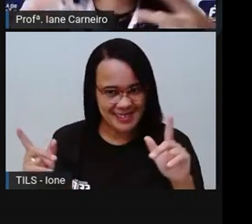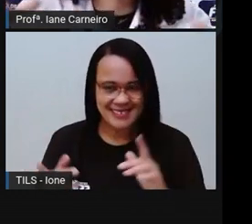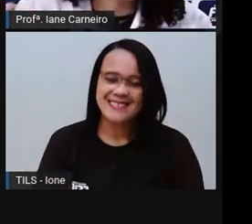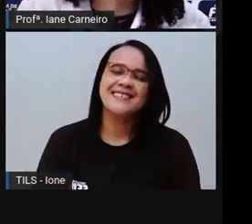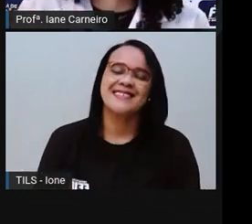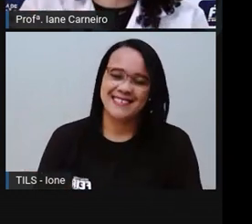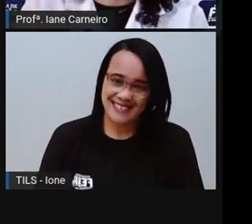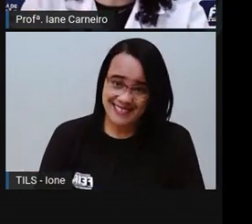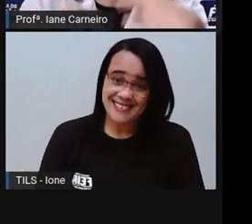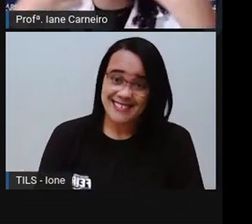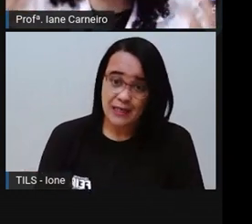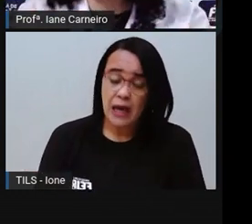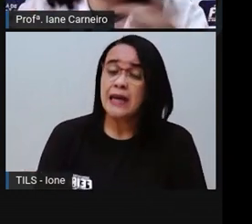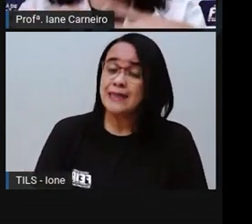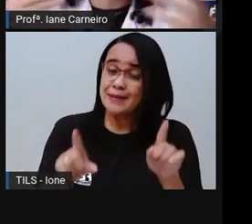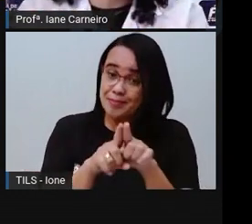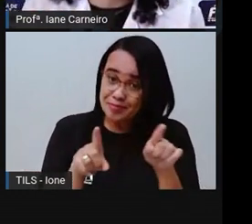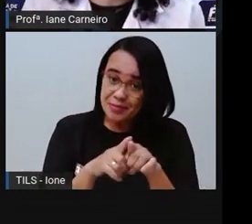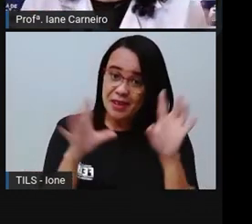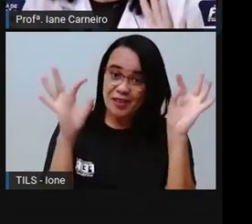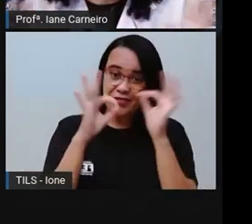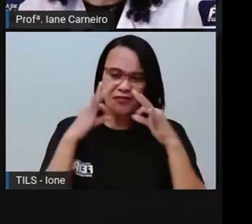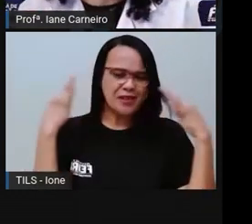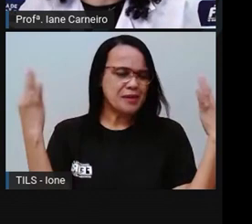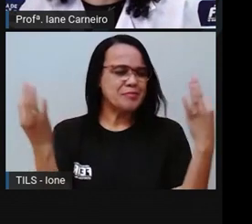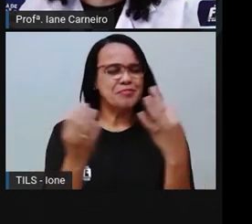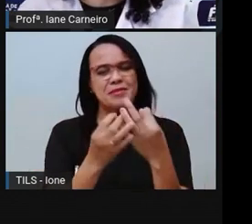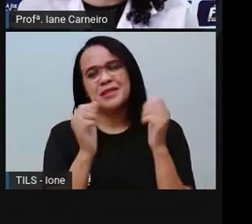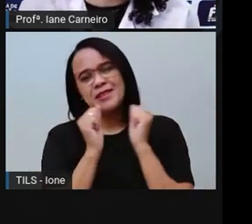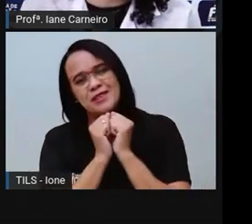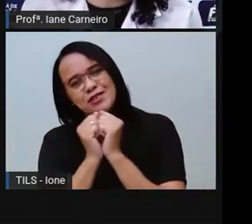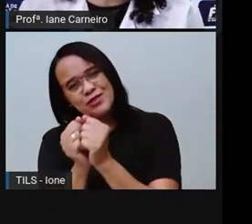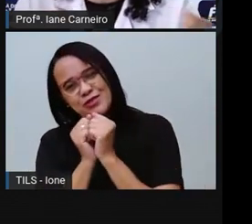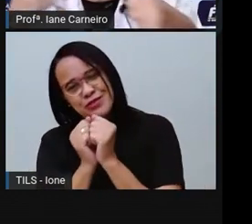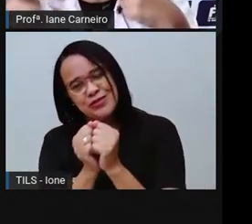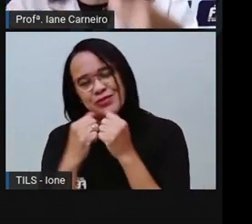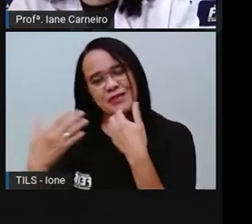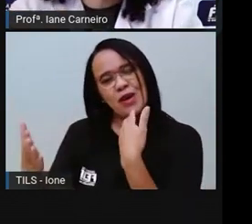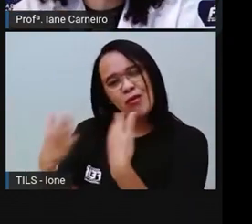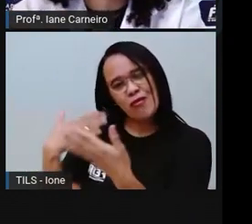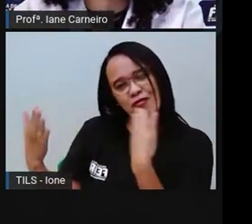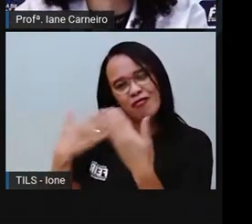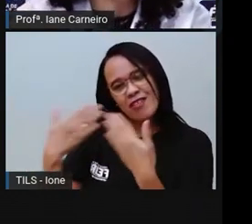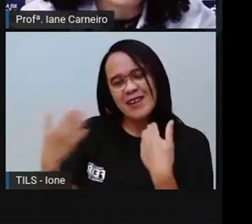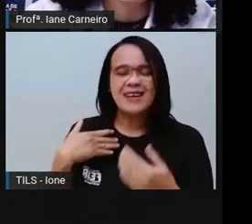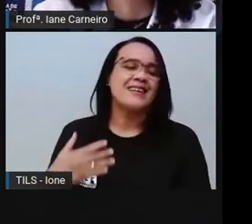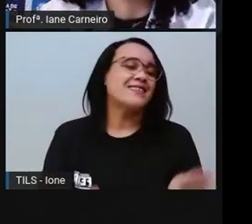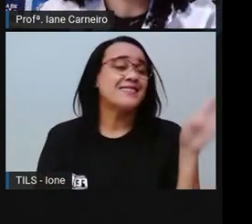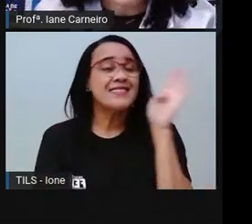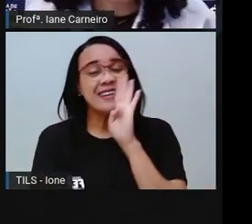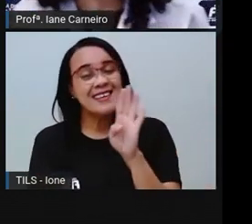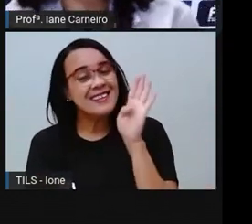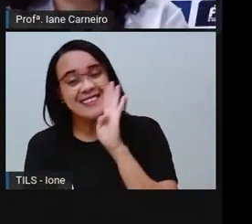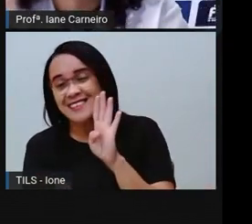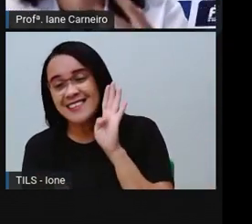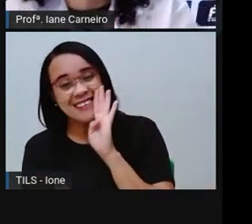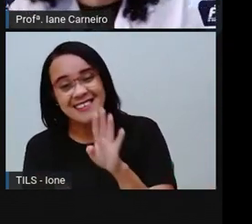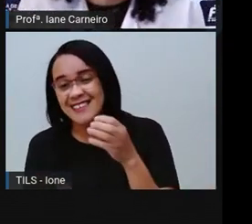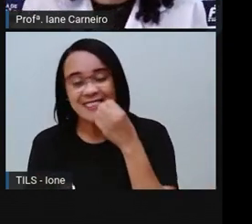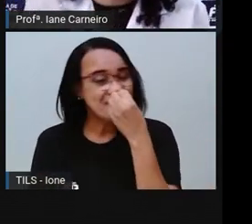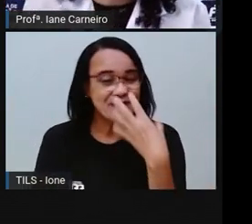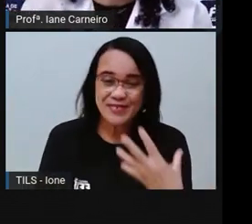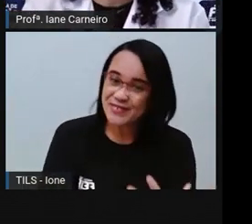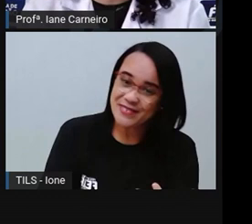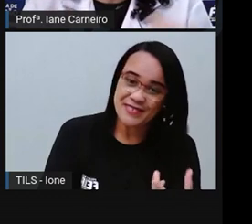famílias vão juntas e riem, conversam, é bem legal, né? No restaurante. E também tem o som do garfo no prato, né? Da gente